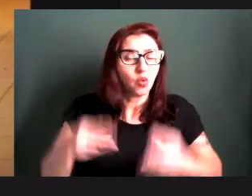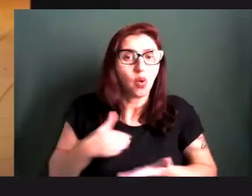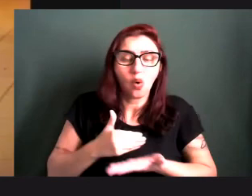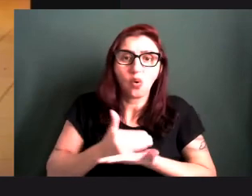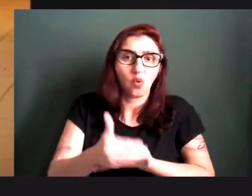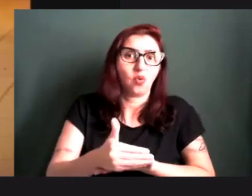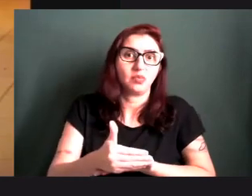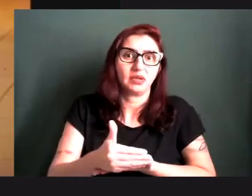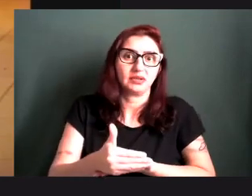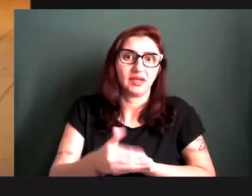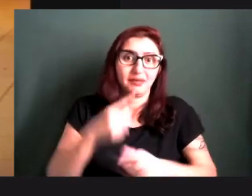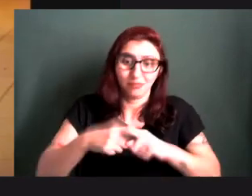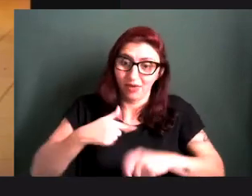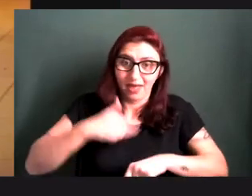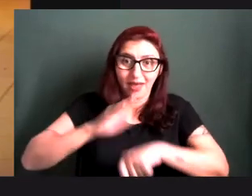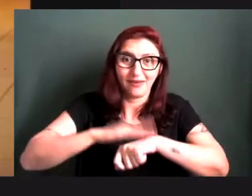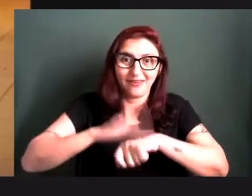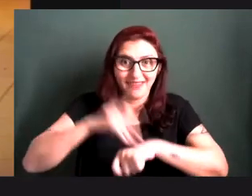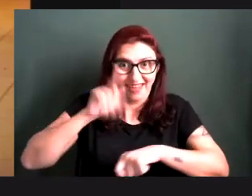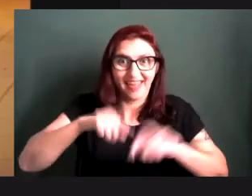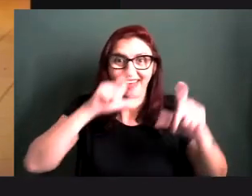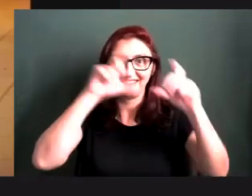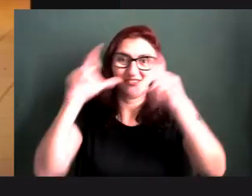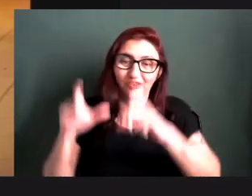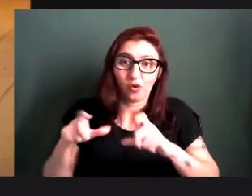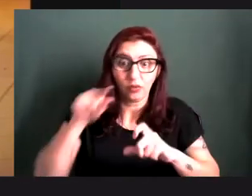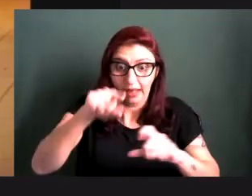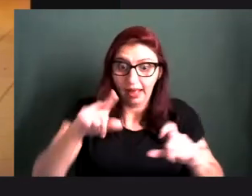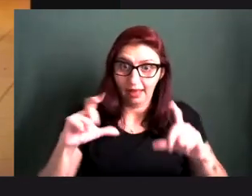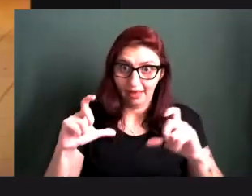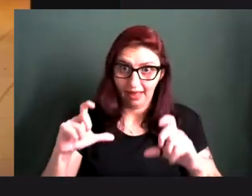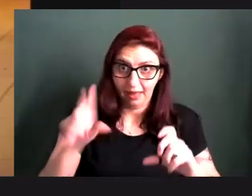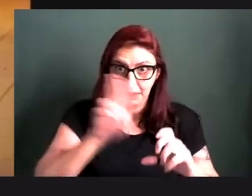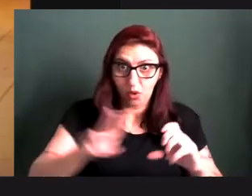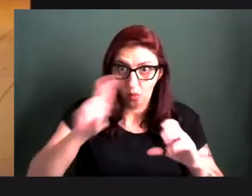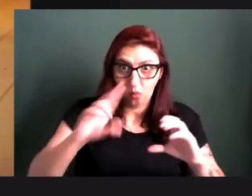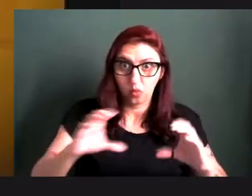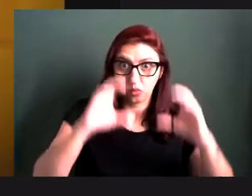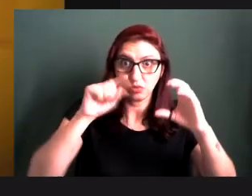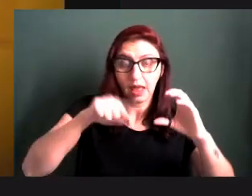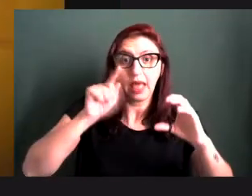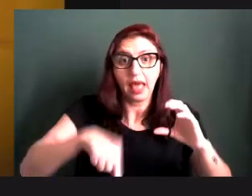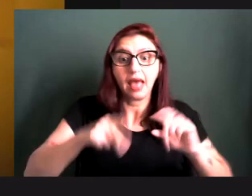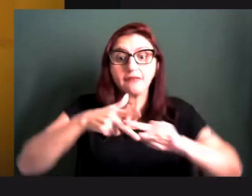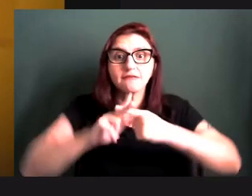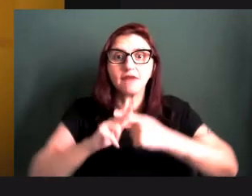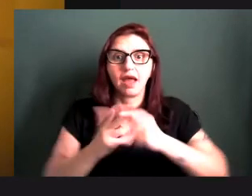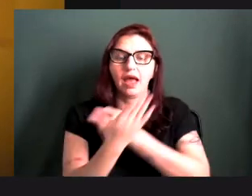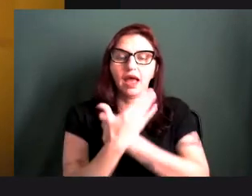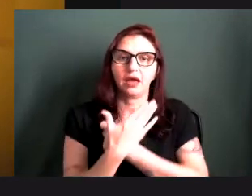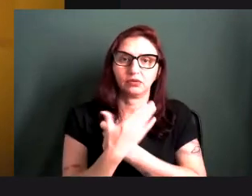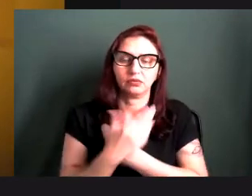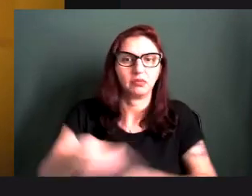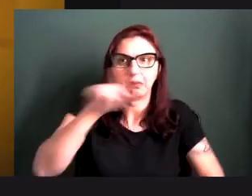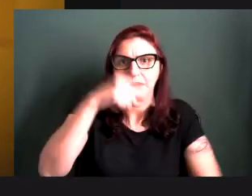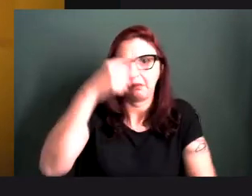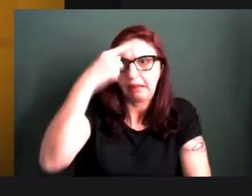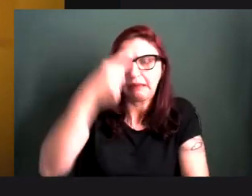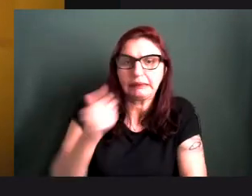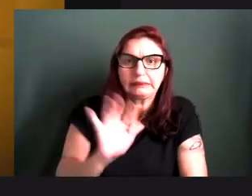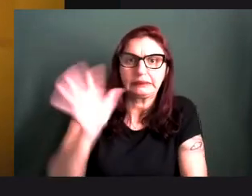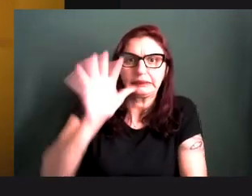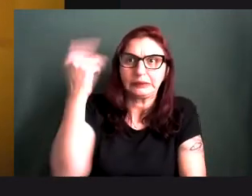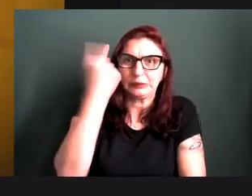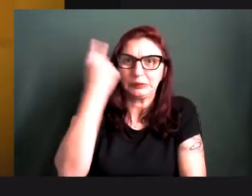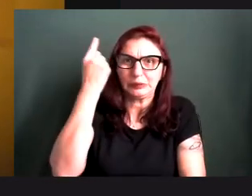trabalhar, que é você que faz as fotos, né. A câmera é apenas uma ferramenta, é um acessório muito importante, mas não precisa ser aquela carésima, aquela melhora,